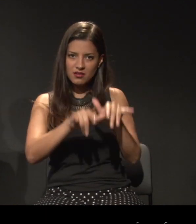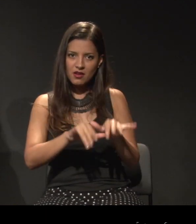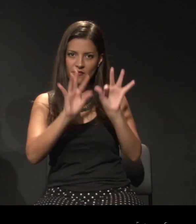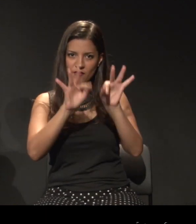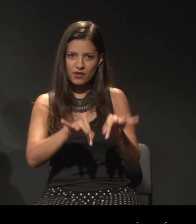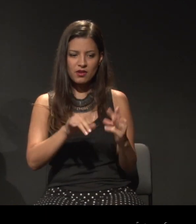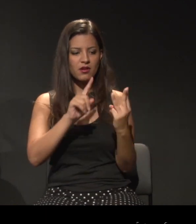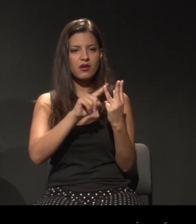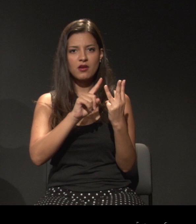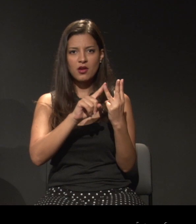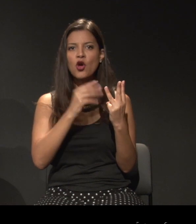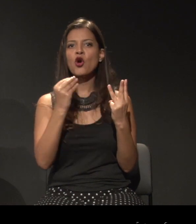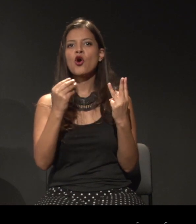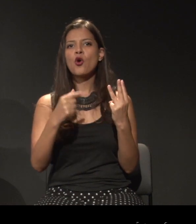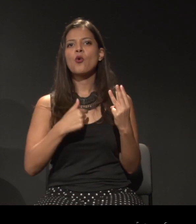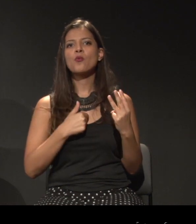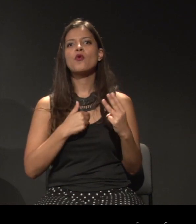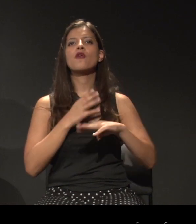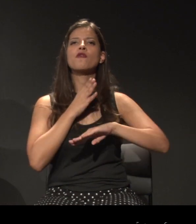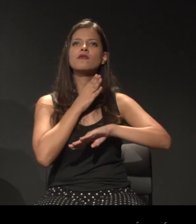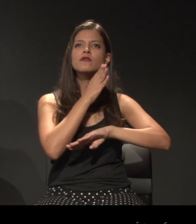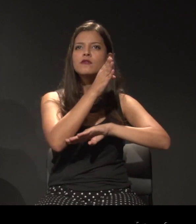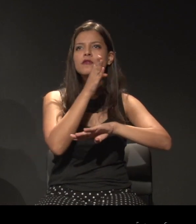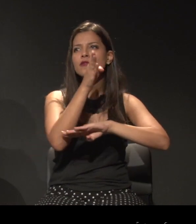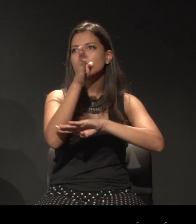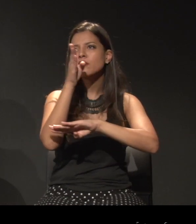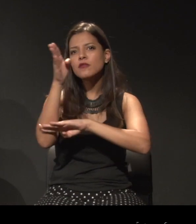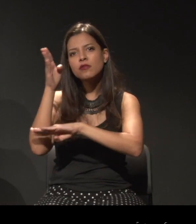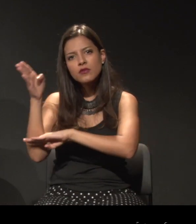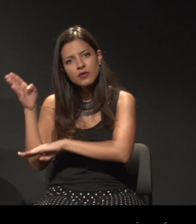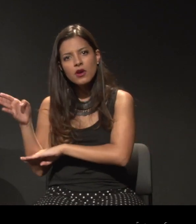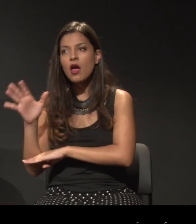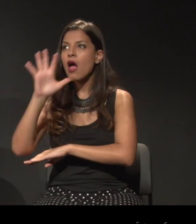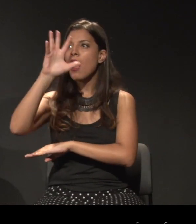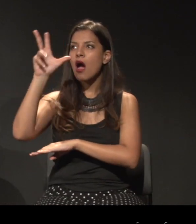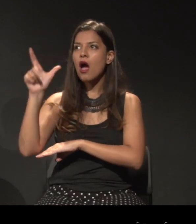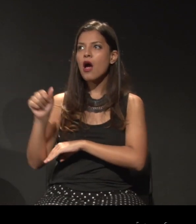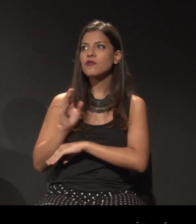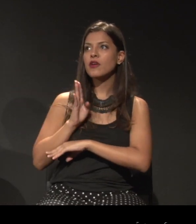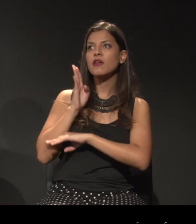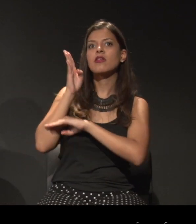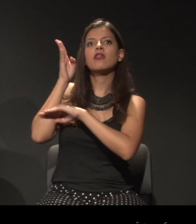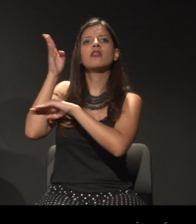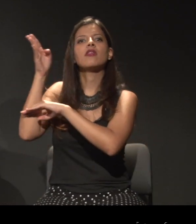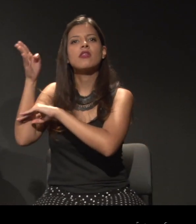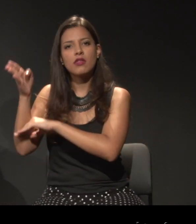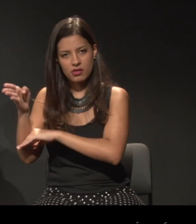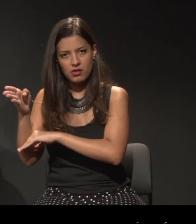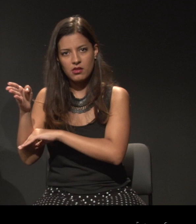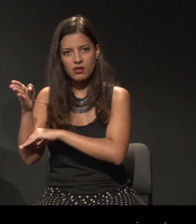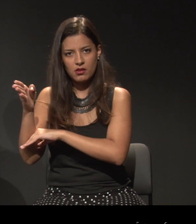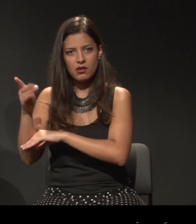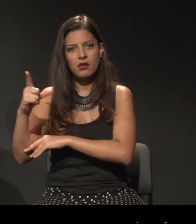possibilidade de eu viajar, de eu chegar até a África e fazer essa ponte